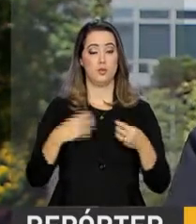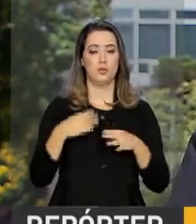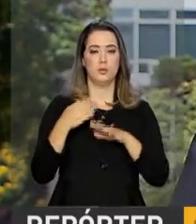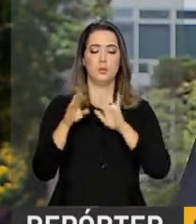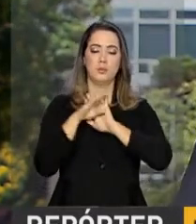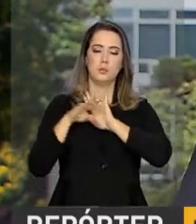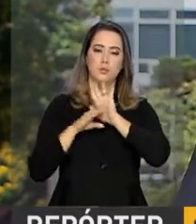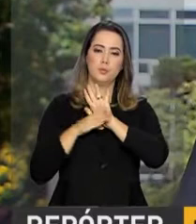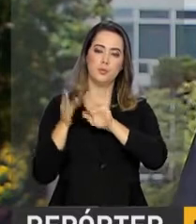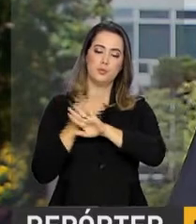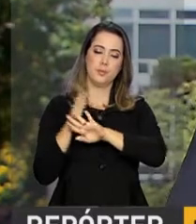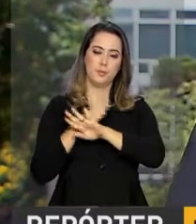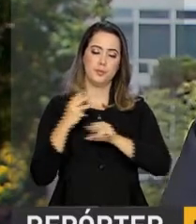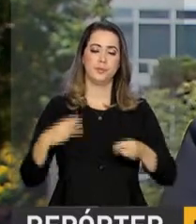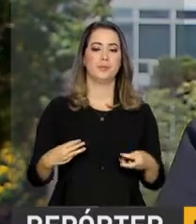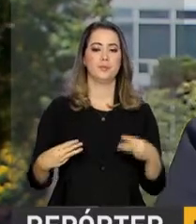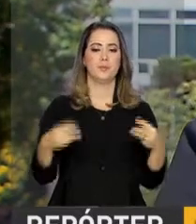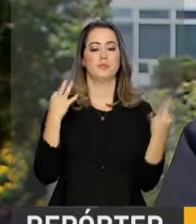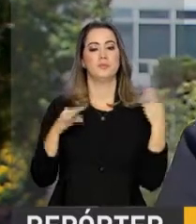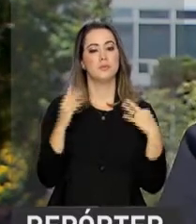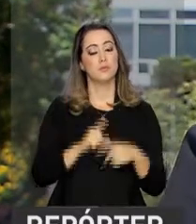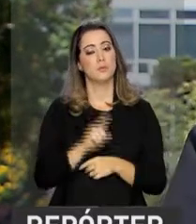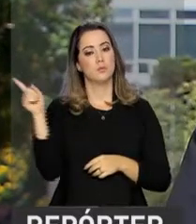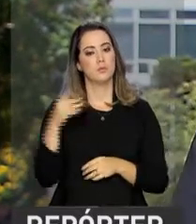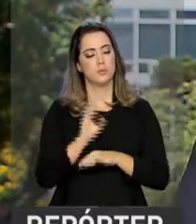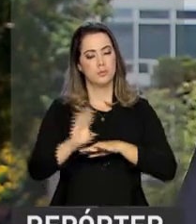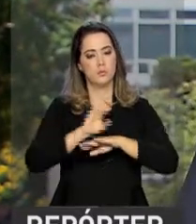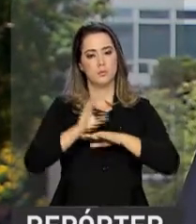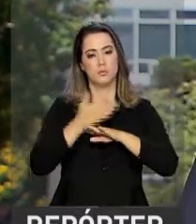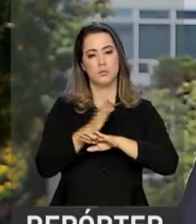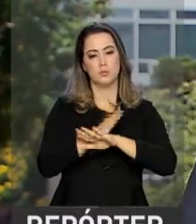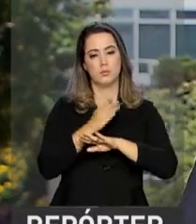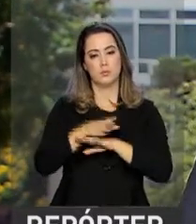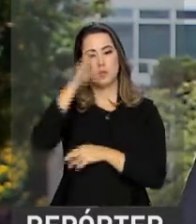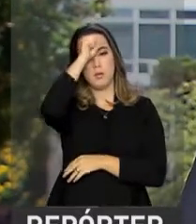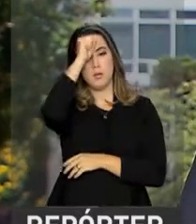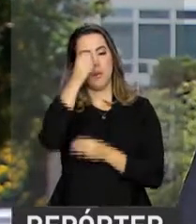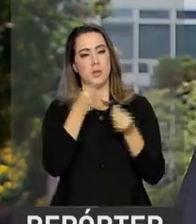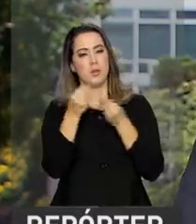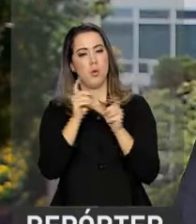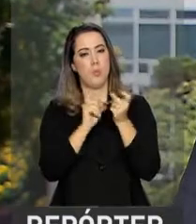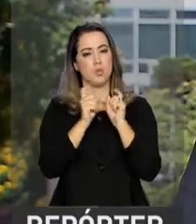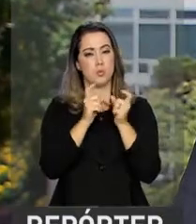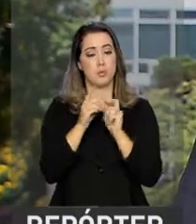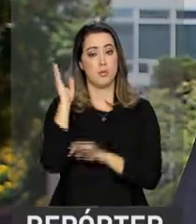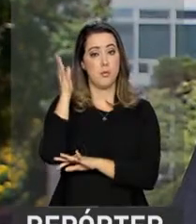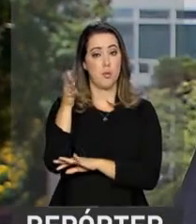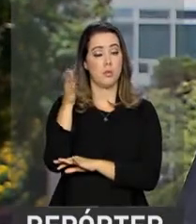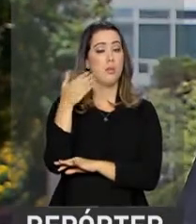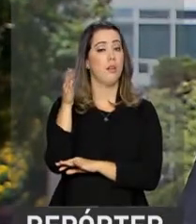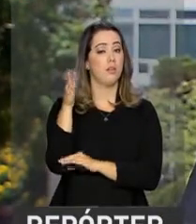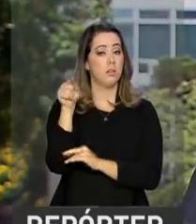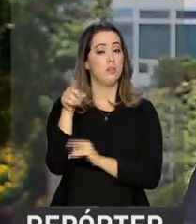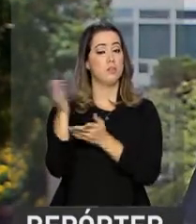Internacional do Ministério do Turismo. Lá na Inglaterra, ela vai passar por cursos de aperfeiçoamento e aprender técnicas de gestão em hotelaria e